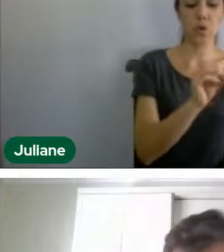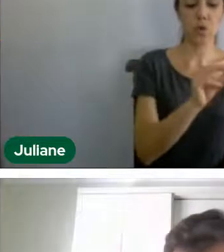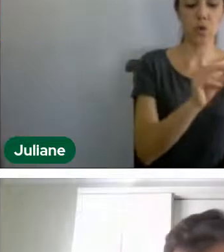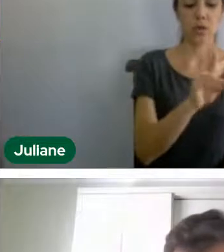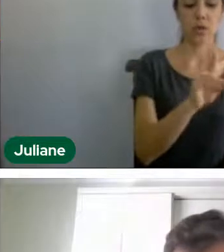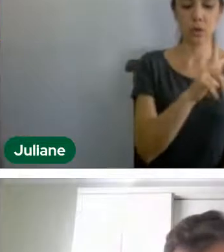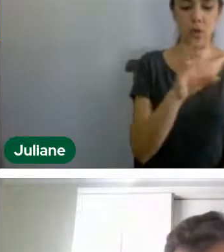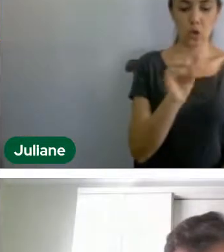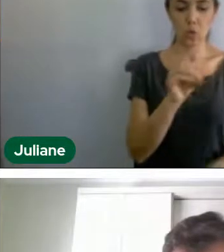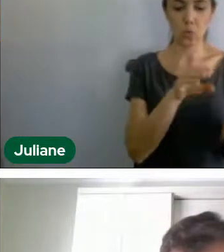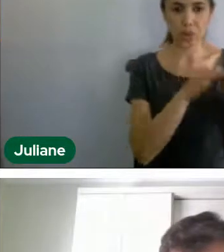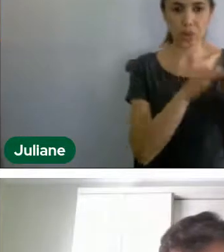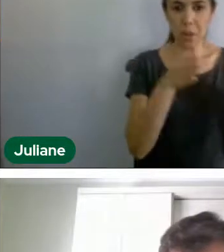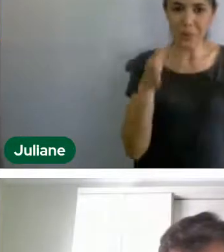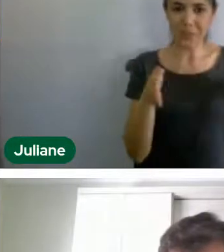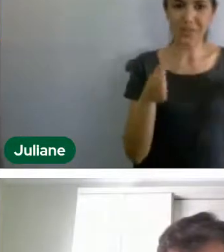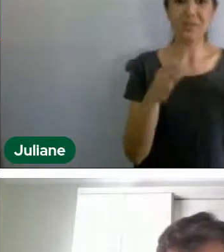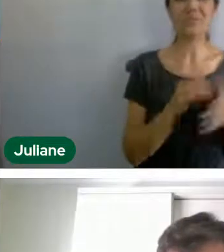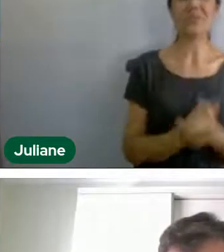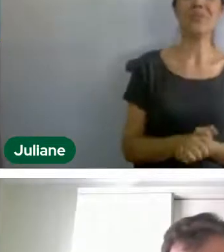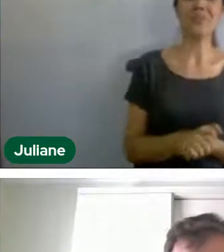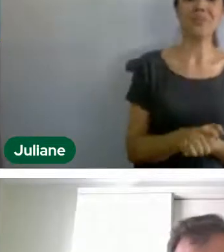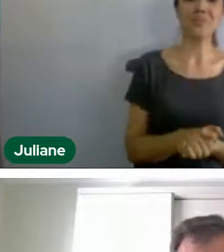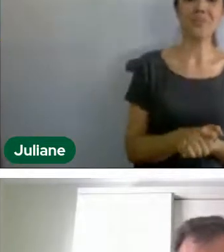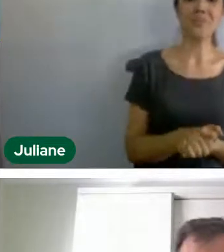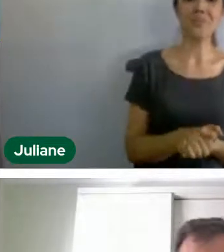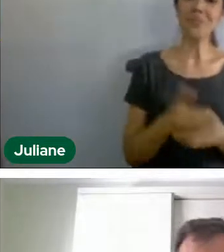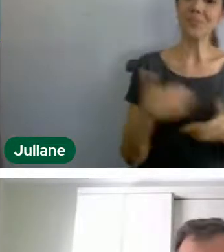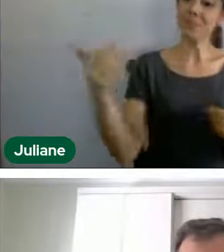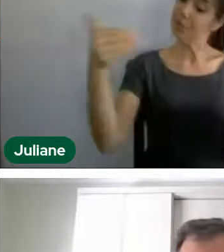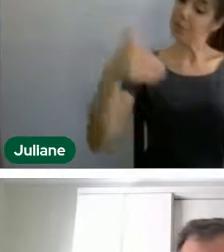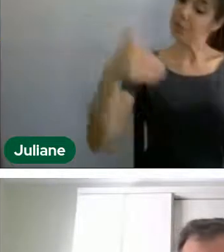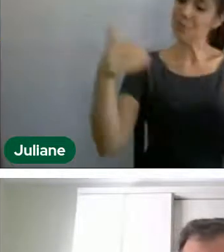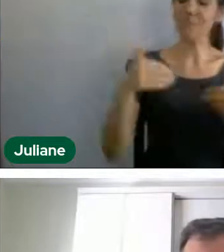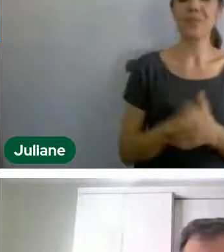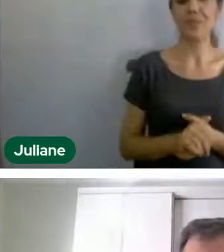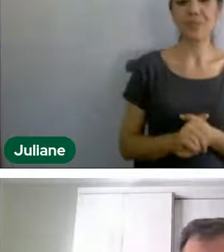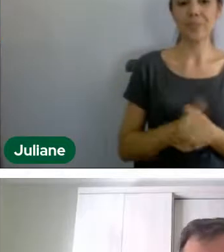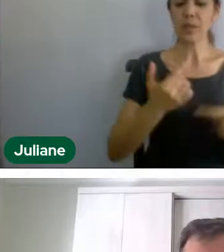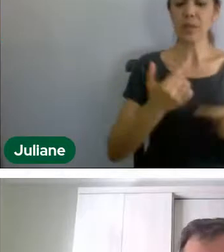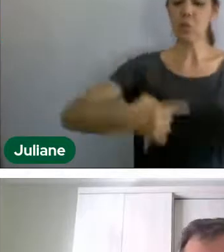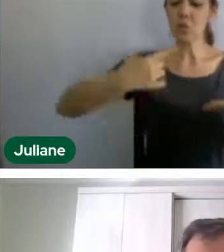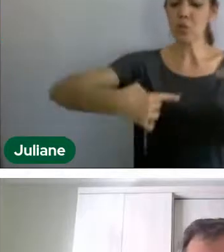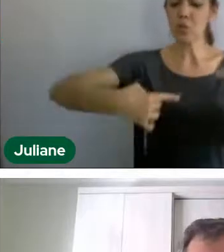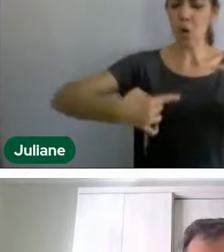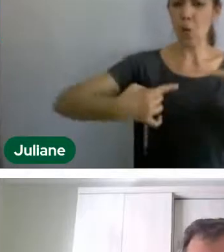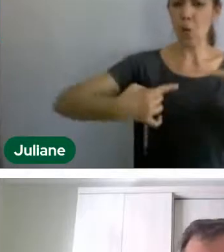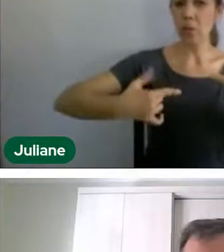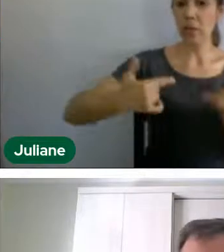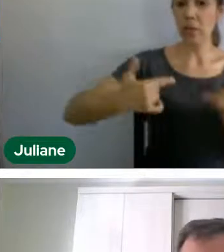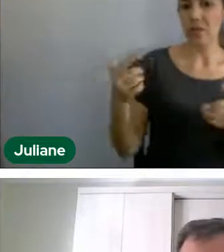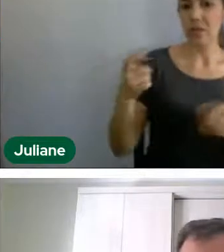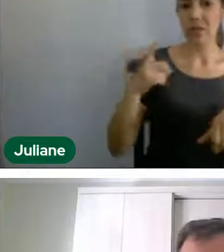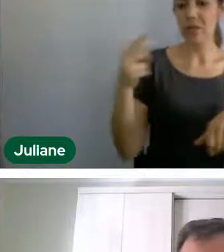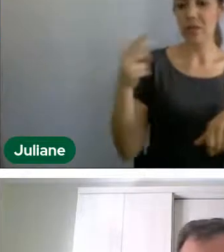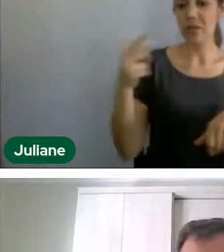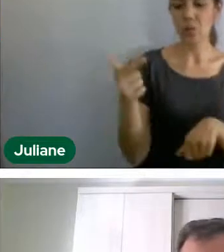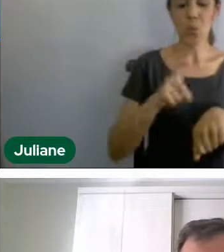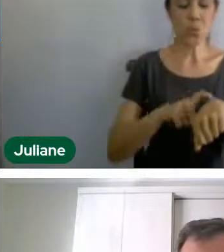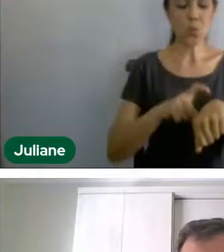participarem, então, da discussão desse segundo momento, de arguição.